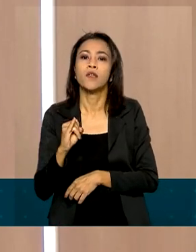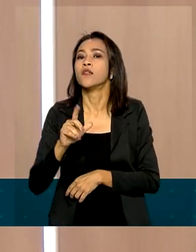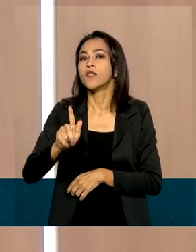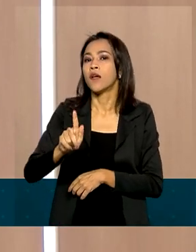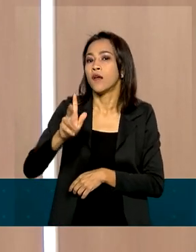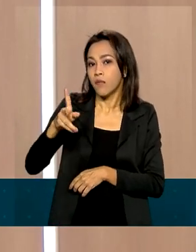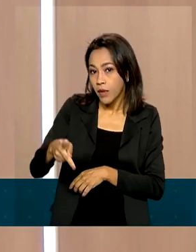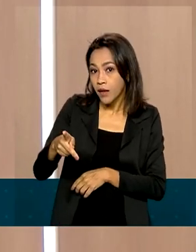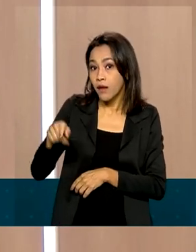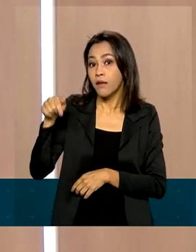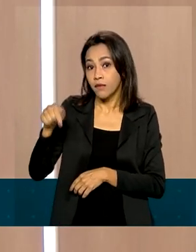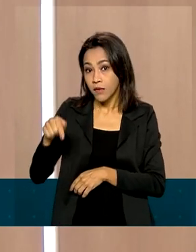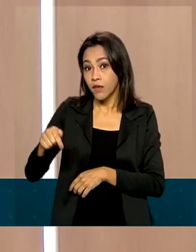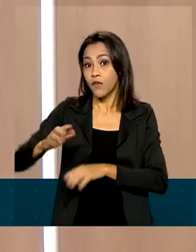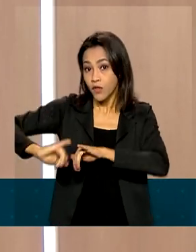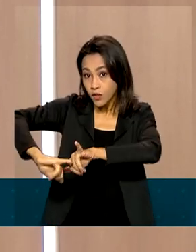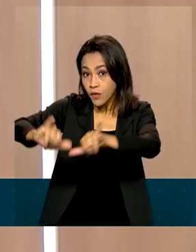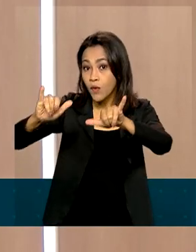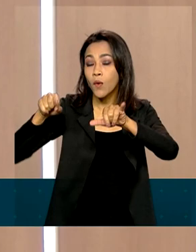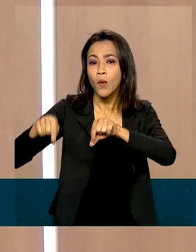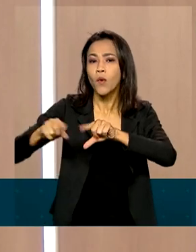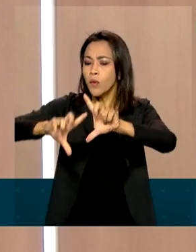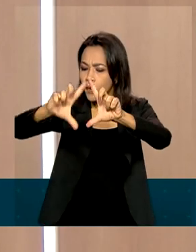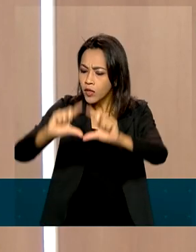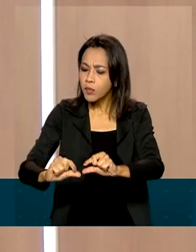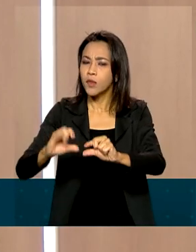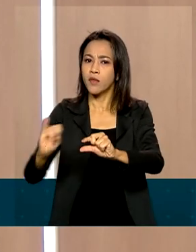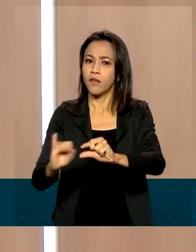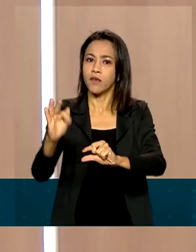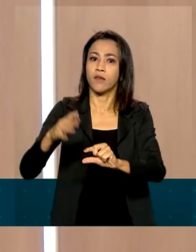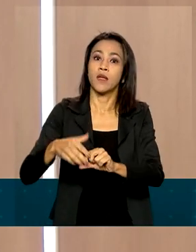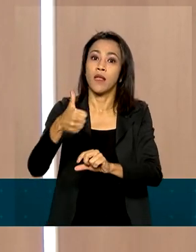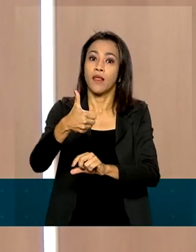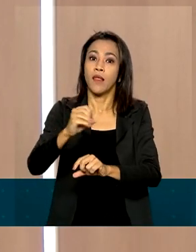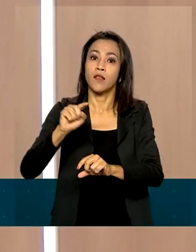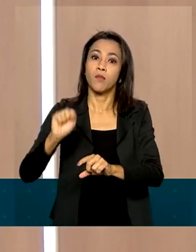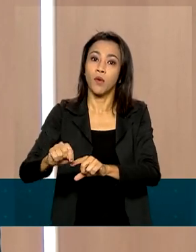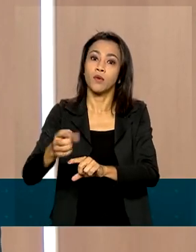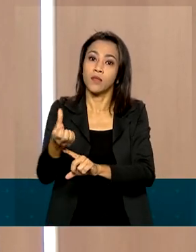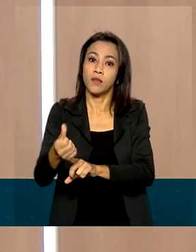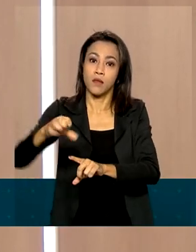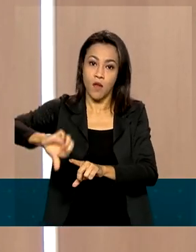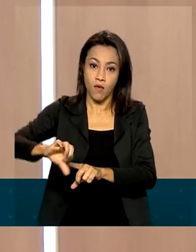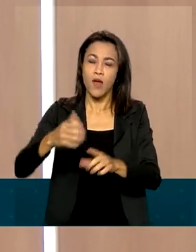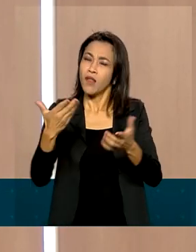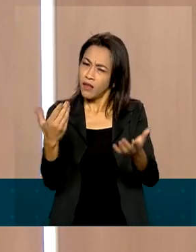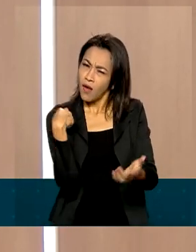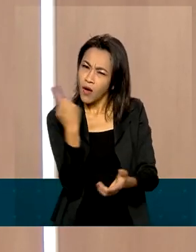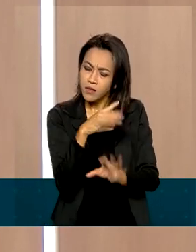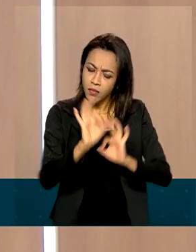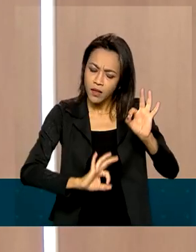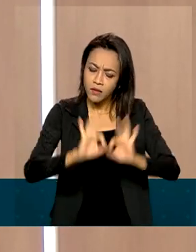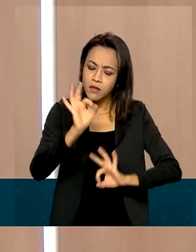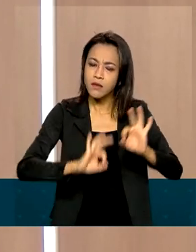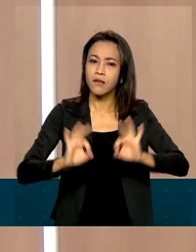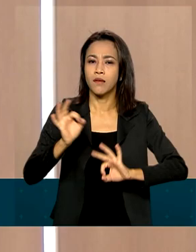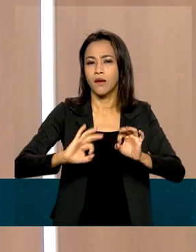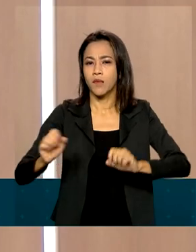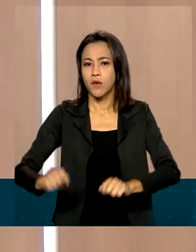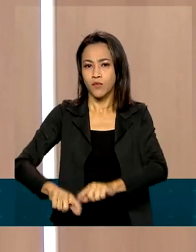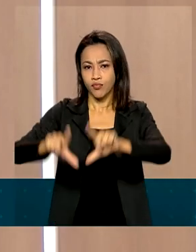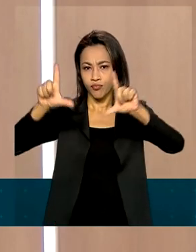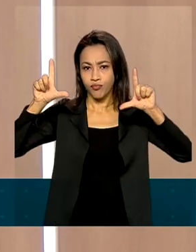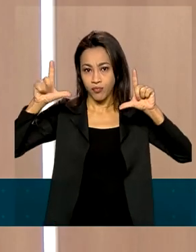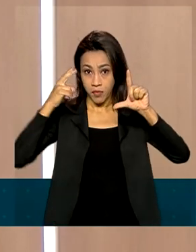Fundação Getúlio Vargas, que também demonstrou uma queda de inflação de 0,69%. Nós trouxemos uma arte para compartilhar com você, telespectador,